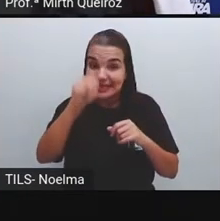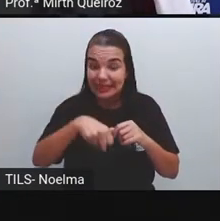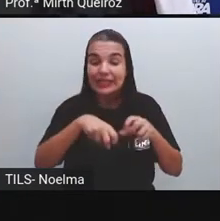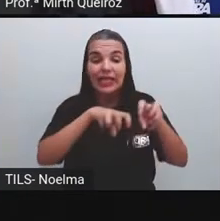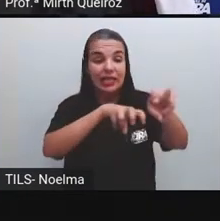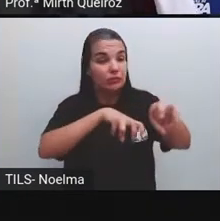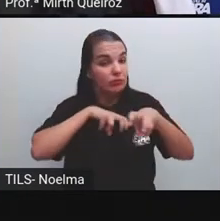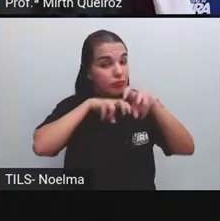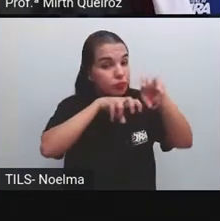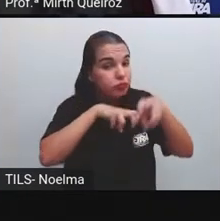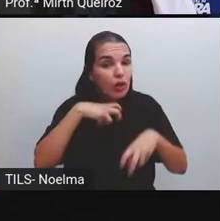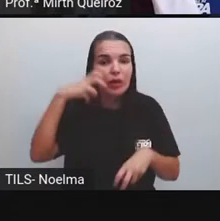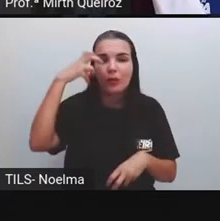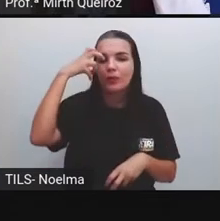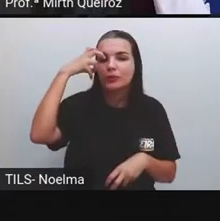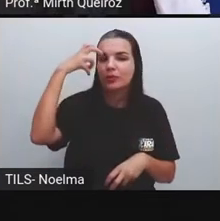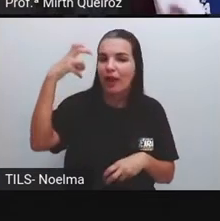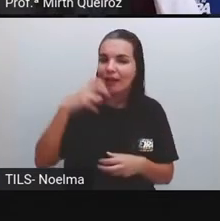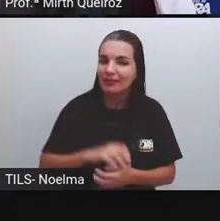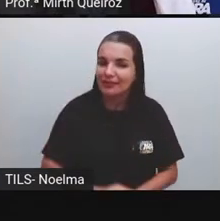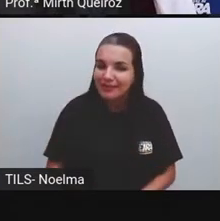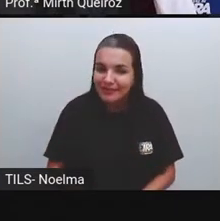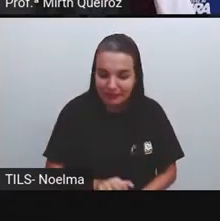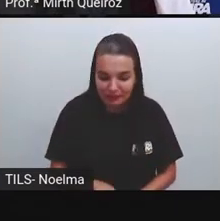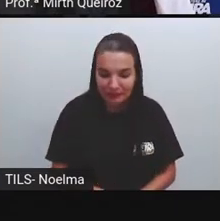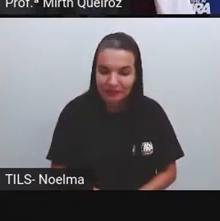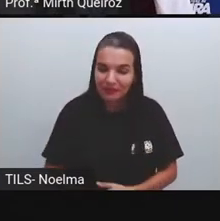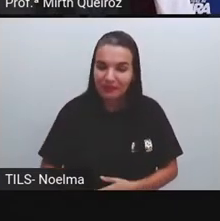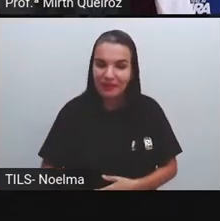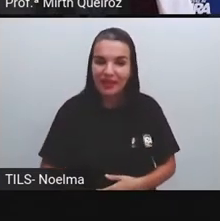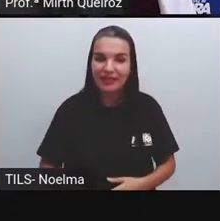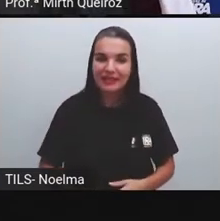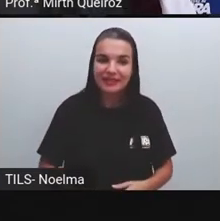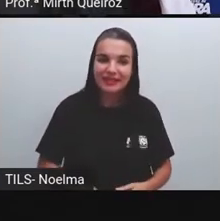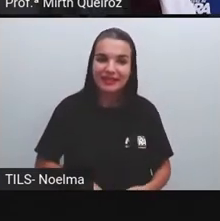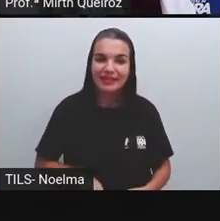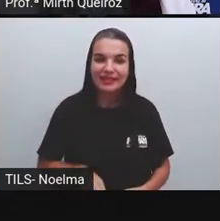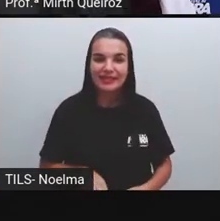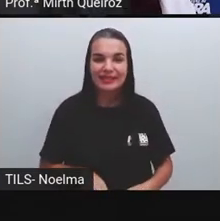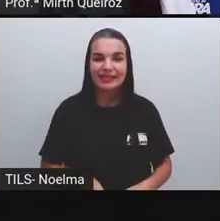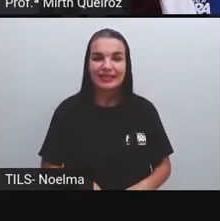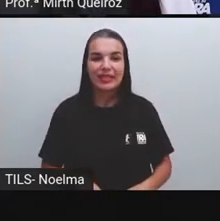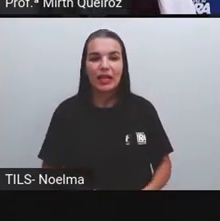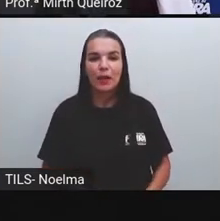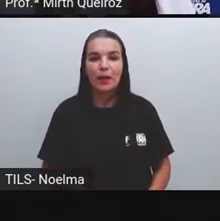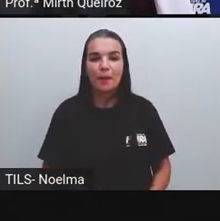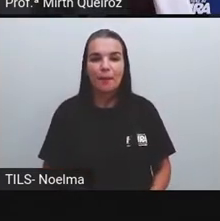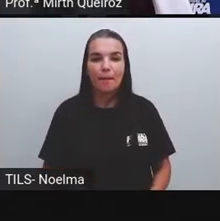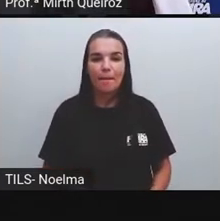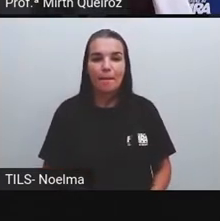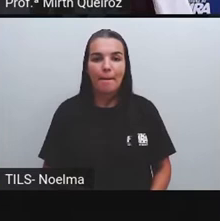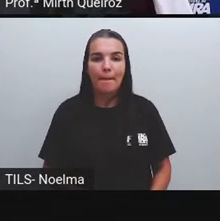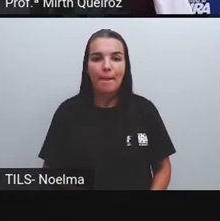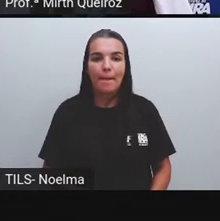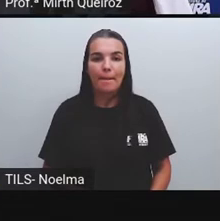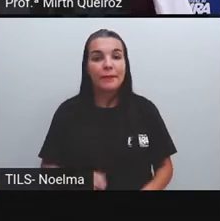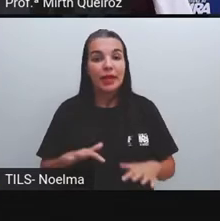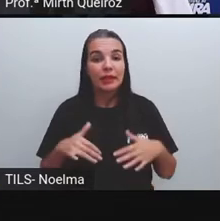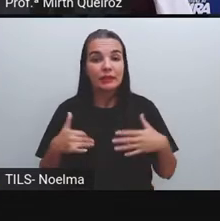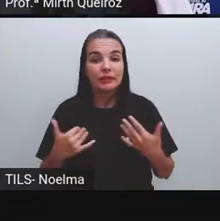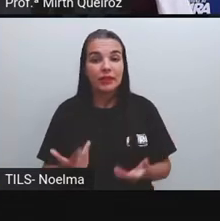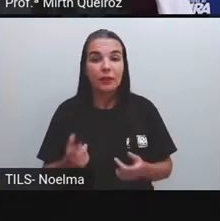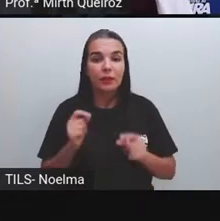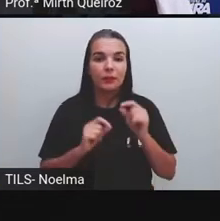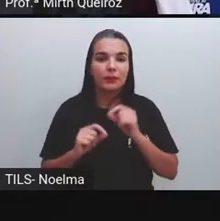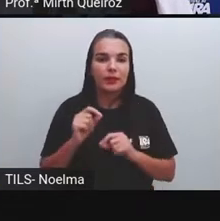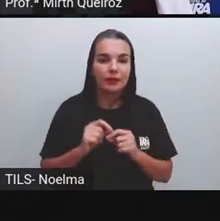são construídos pela natureza, aquelas plantas que são construídas pela própria natureza, são elementos naturais. Ou seja, o